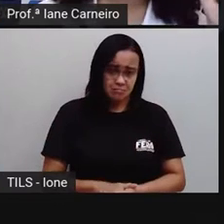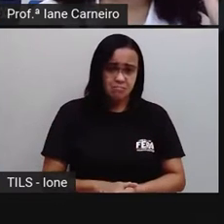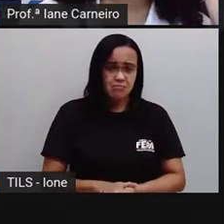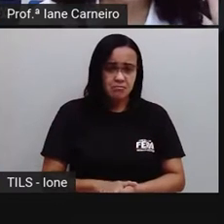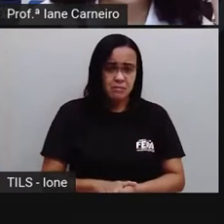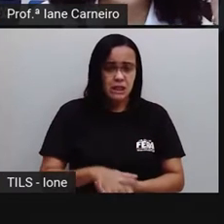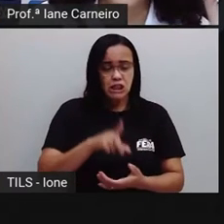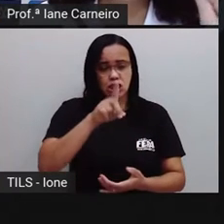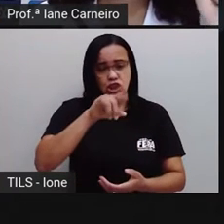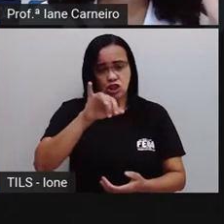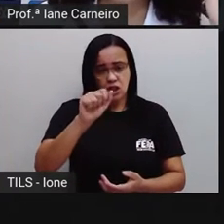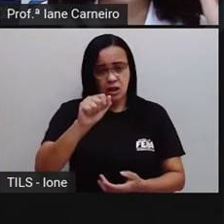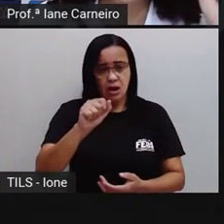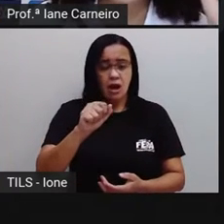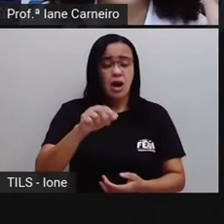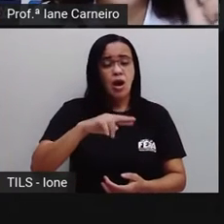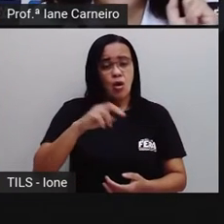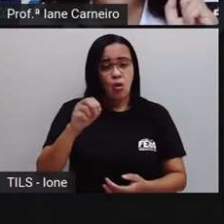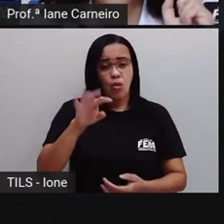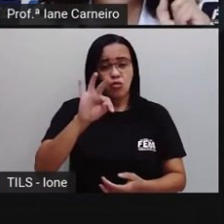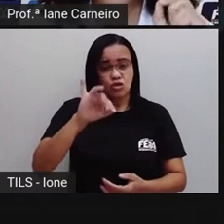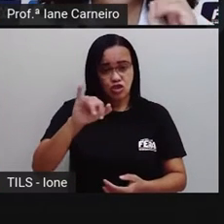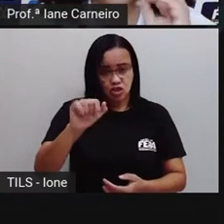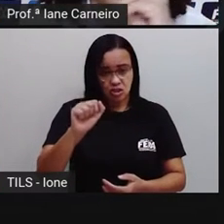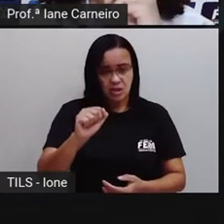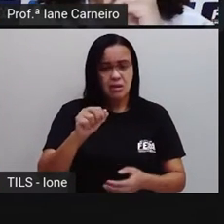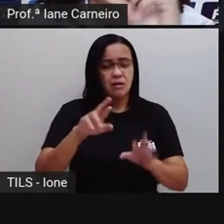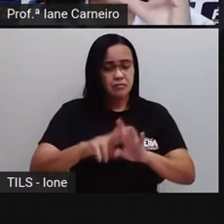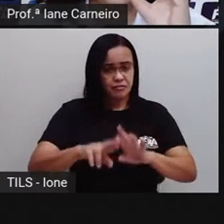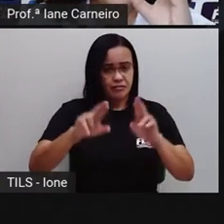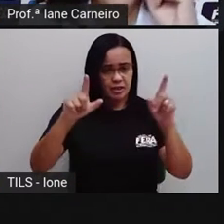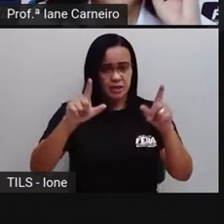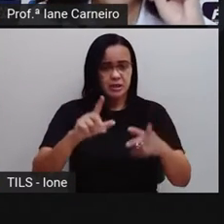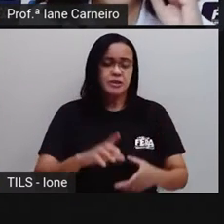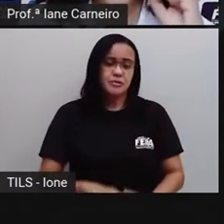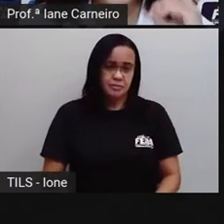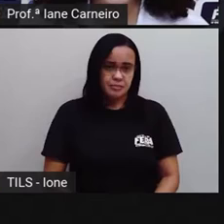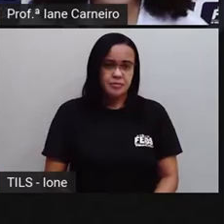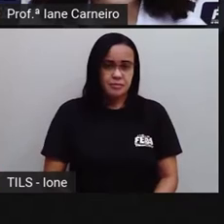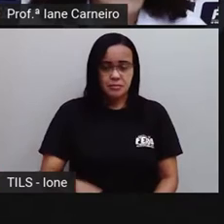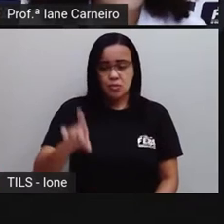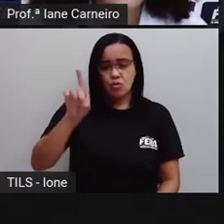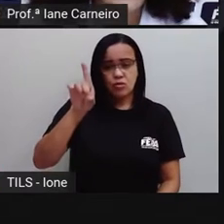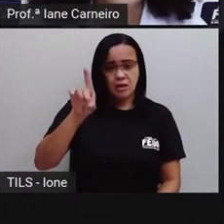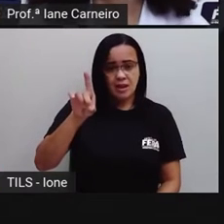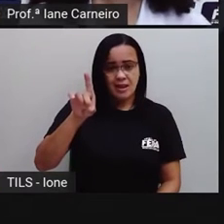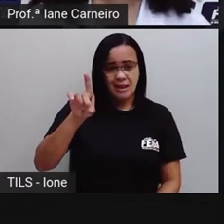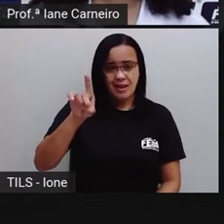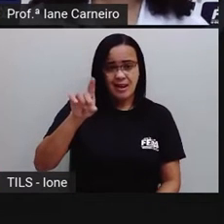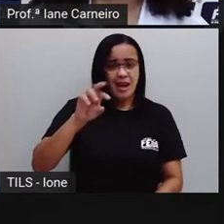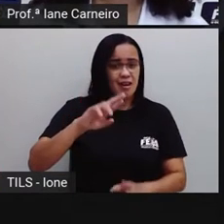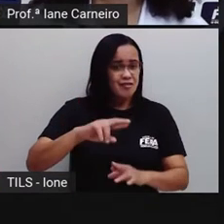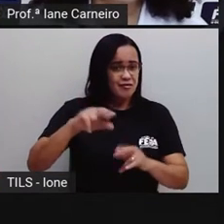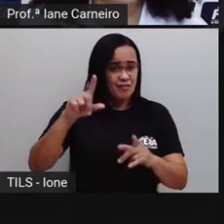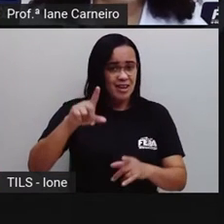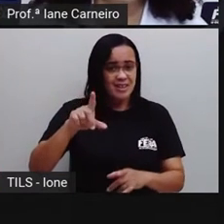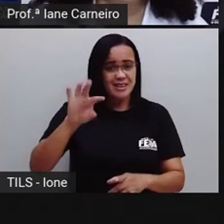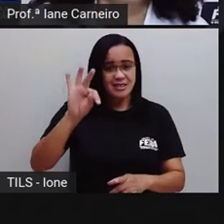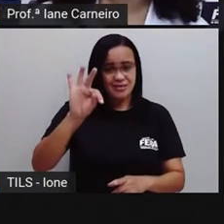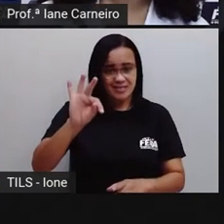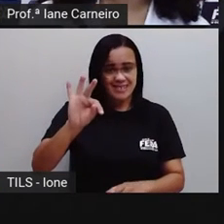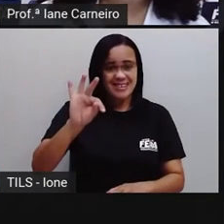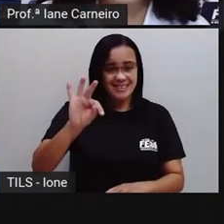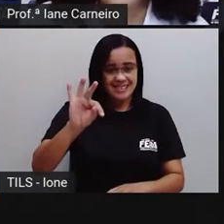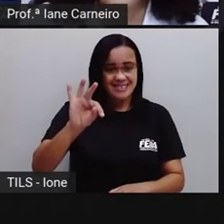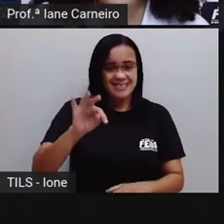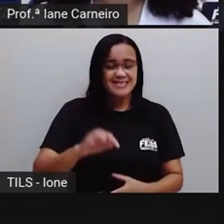tia, ó, tia, tia, tá bom? O T faz meio que o chiado, né? Quando a gente junta com o